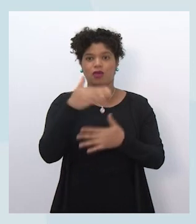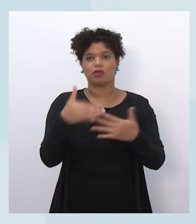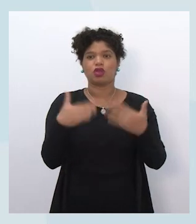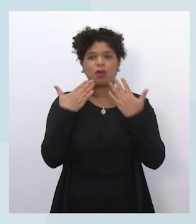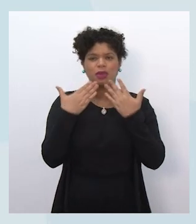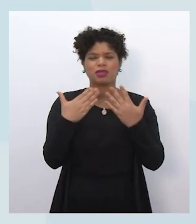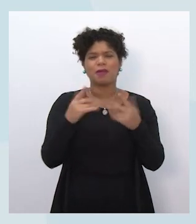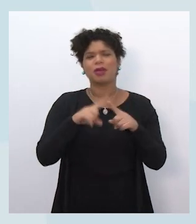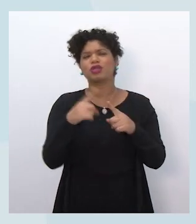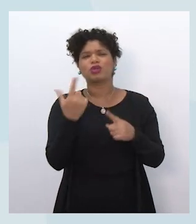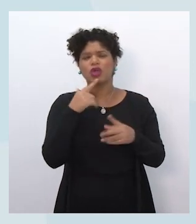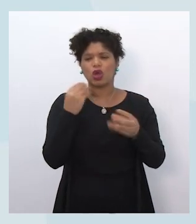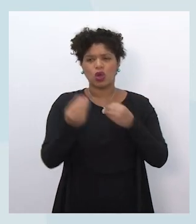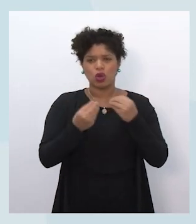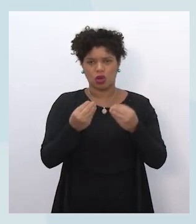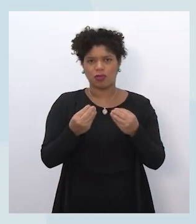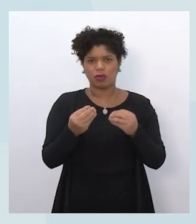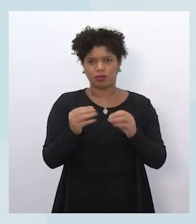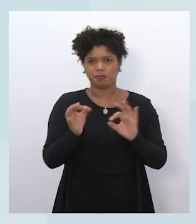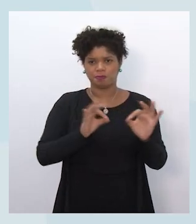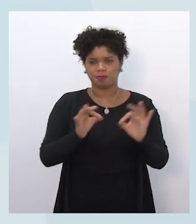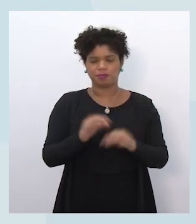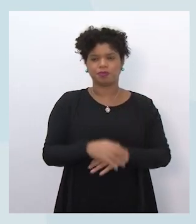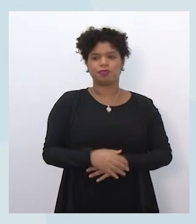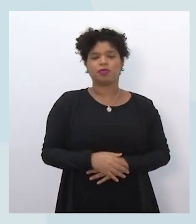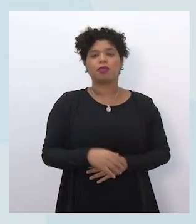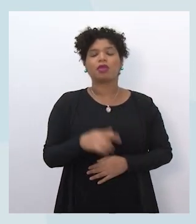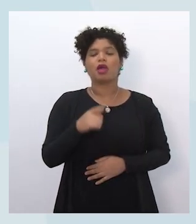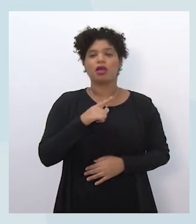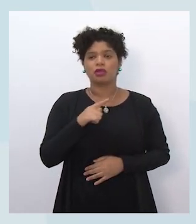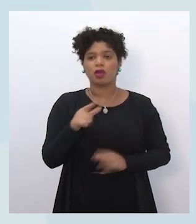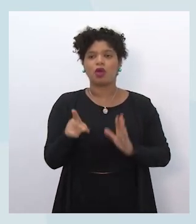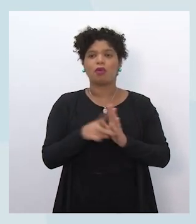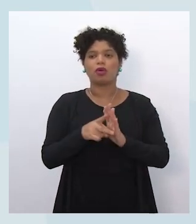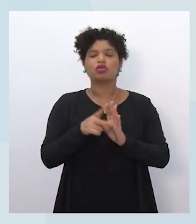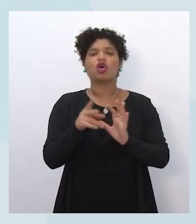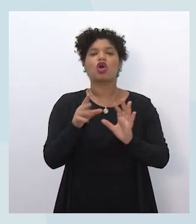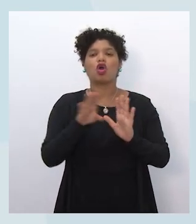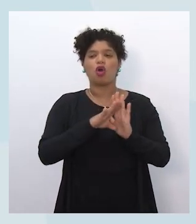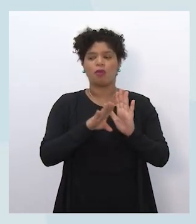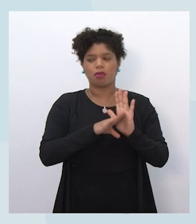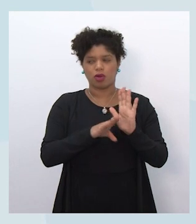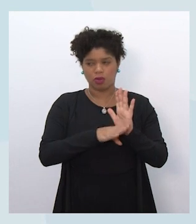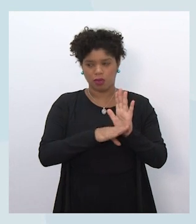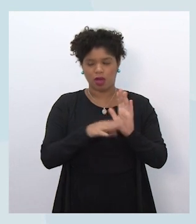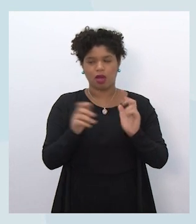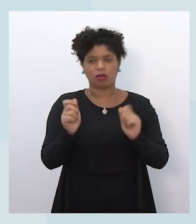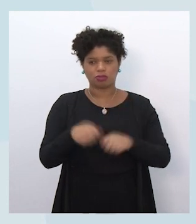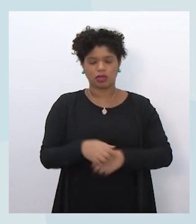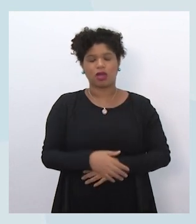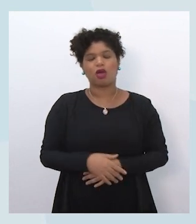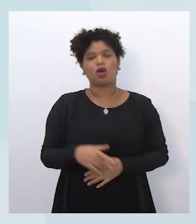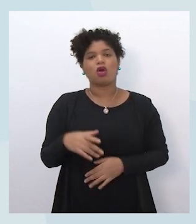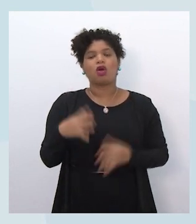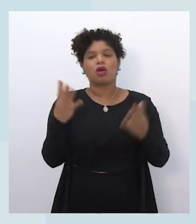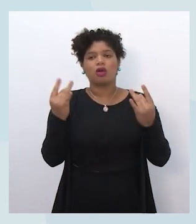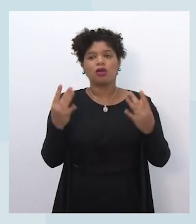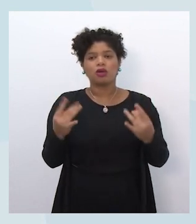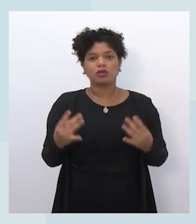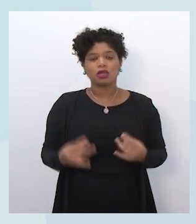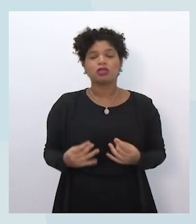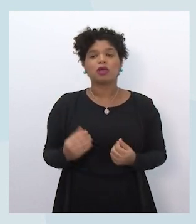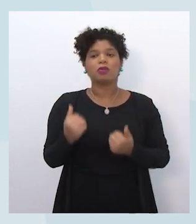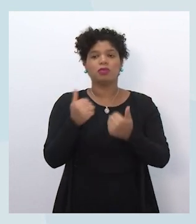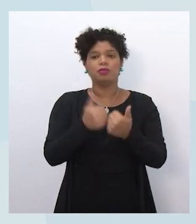como isso vai estar localizado. Então, vai ter uma sessão de explicação sobre o programa, a parte específica do apoio à aprendizagem,